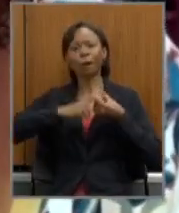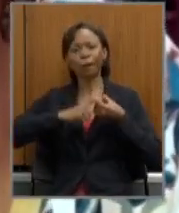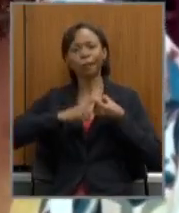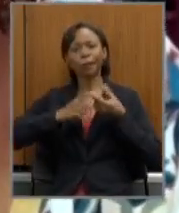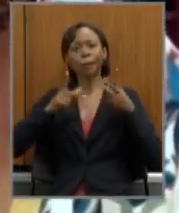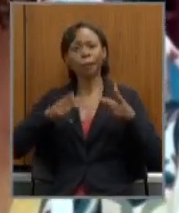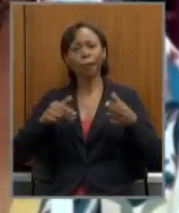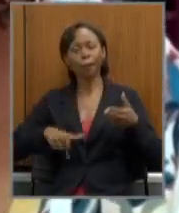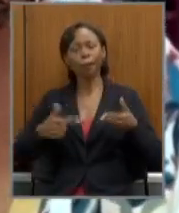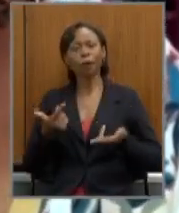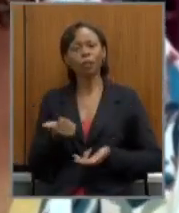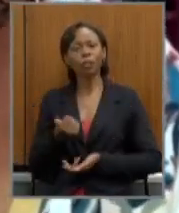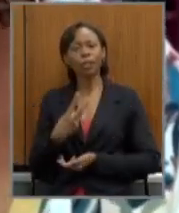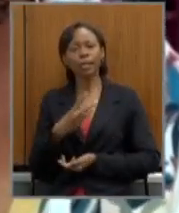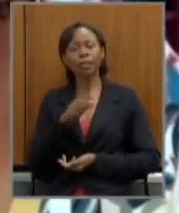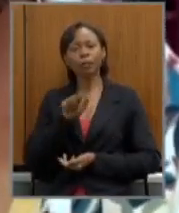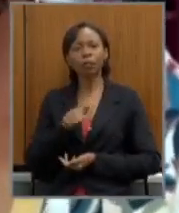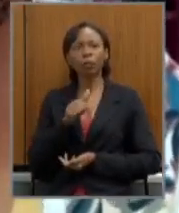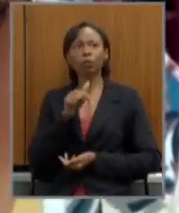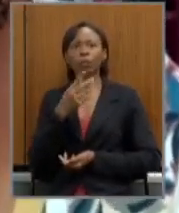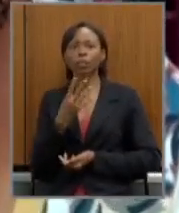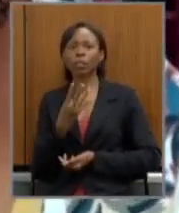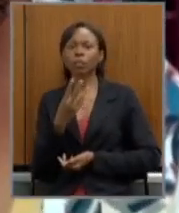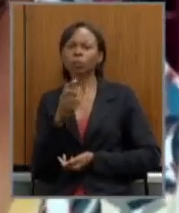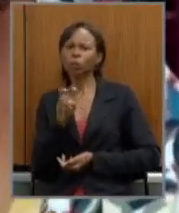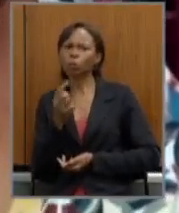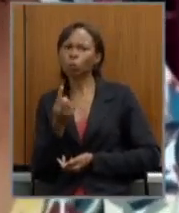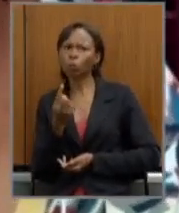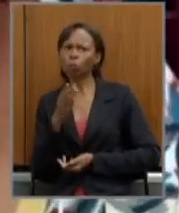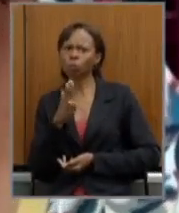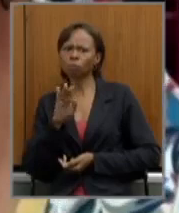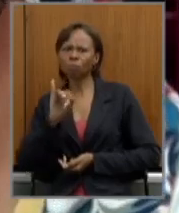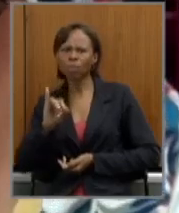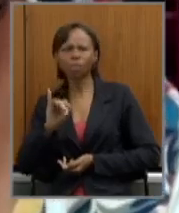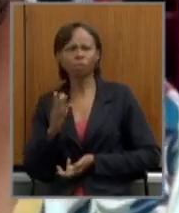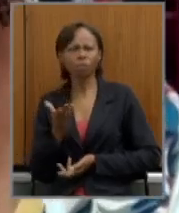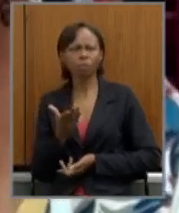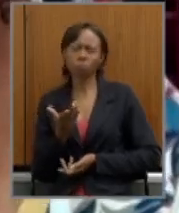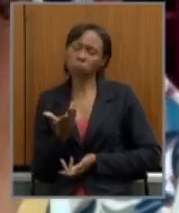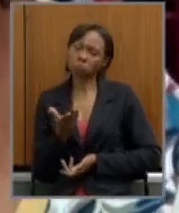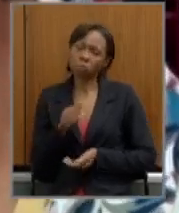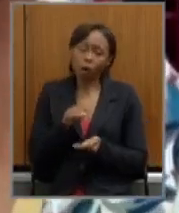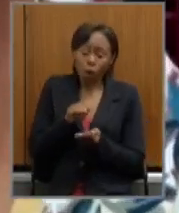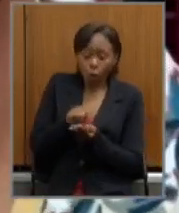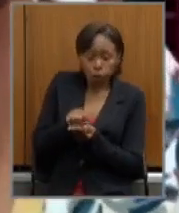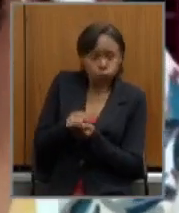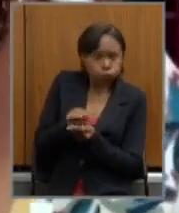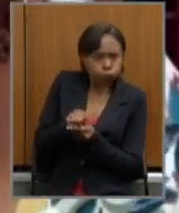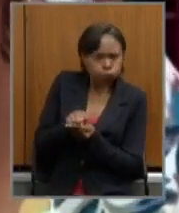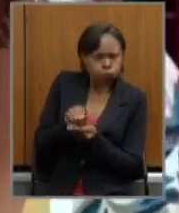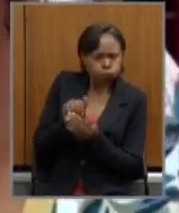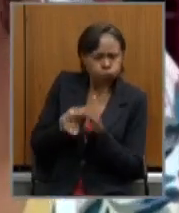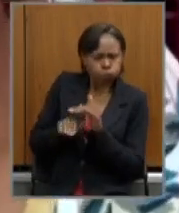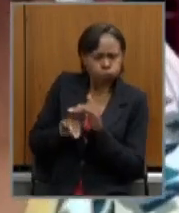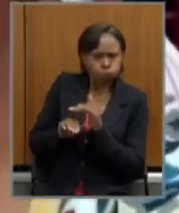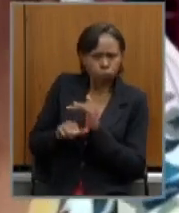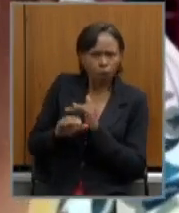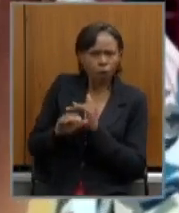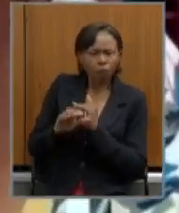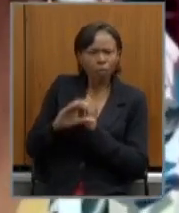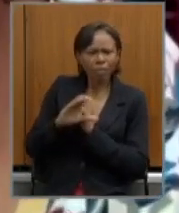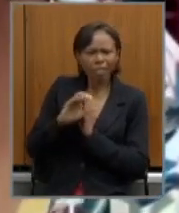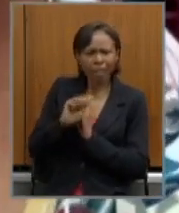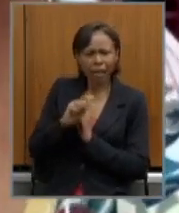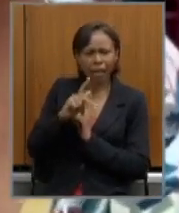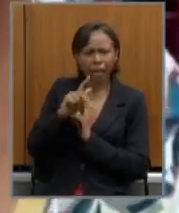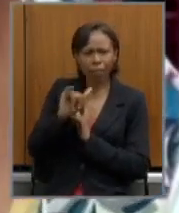,451 bilhões não me parece criar esse fundo de capitalização me parece não isso é demonstrado